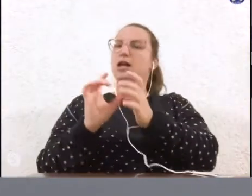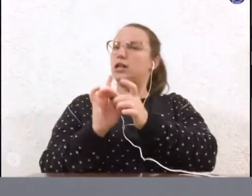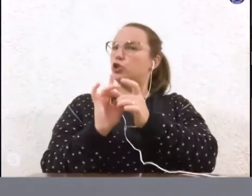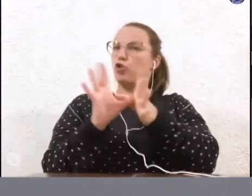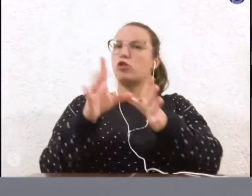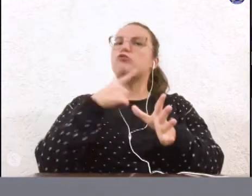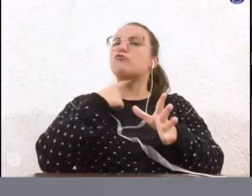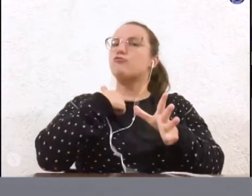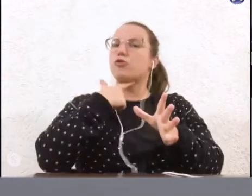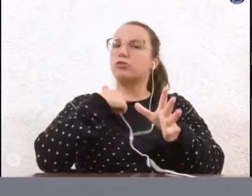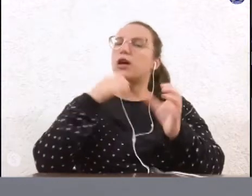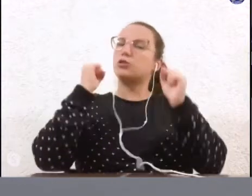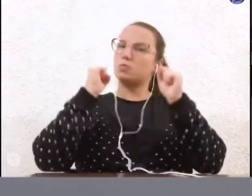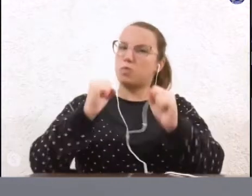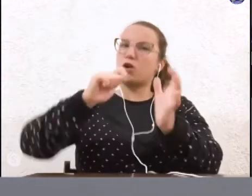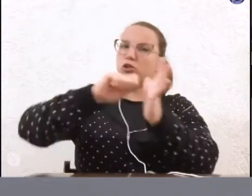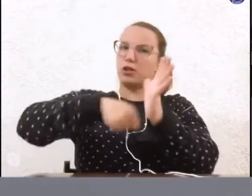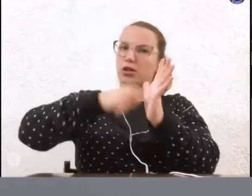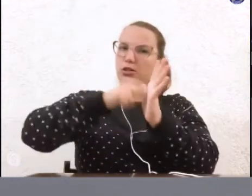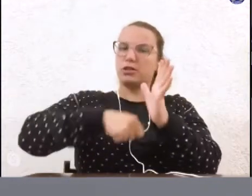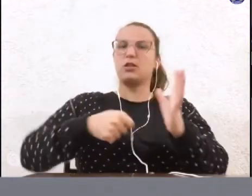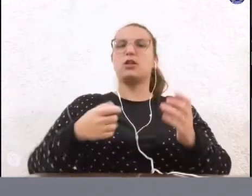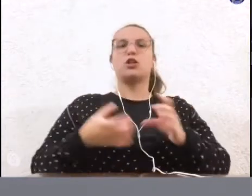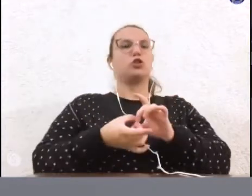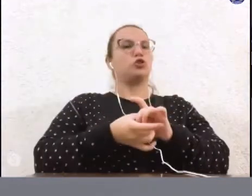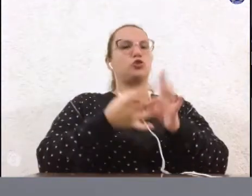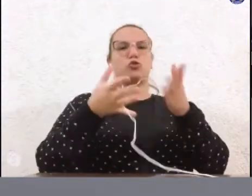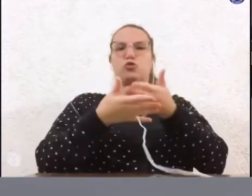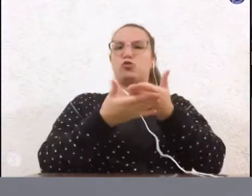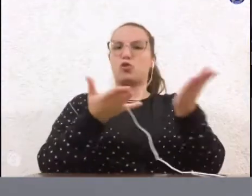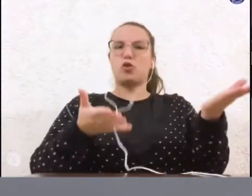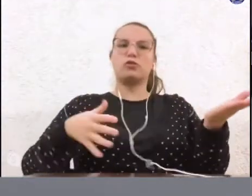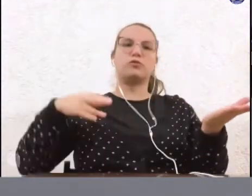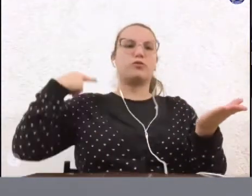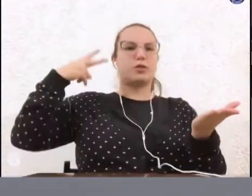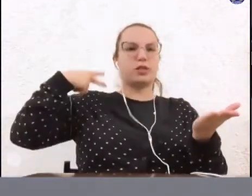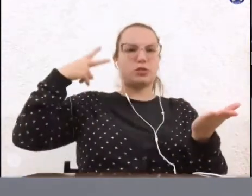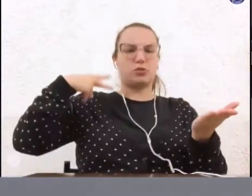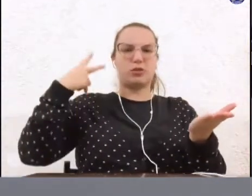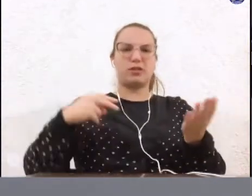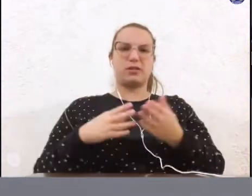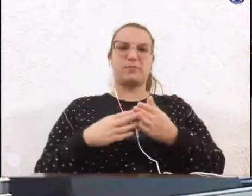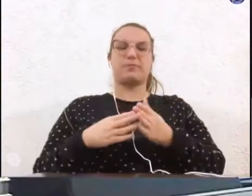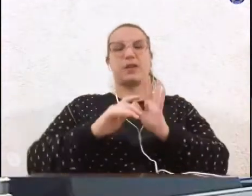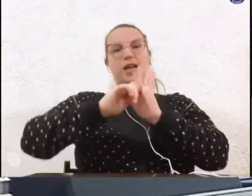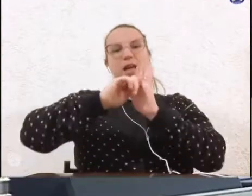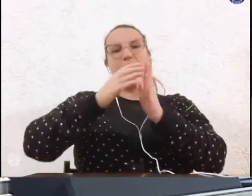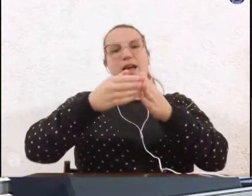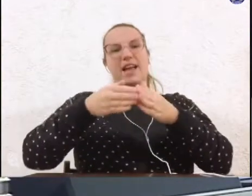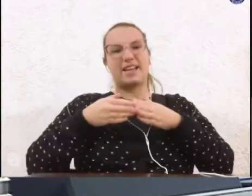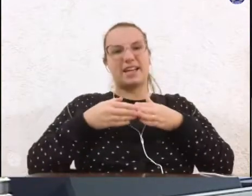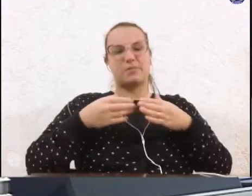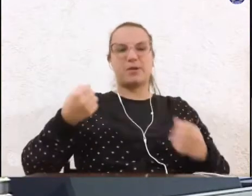também quiserem assinar. A matéria está à disposição de todos os senhores vereadores. Requerimento número